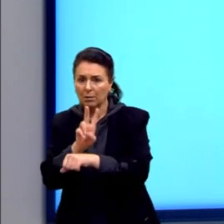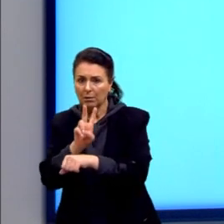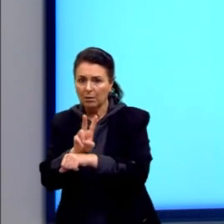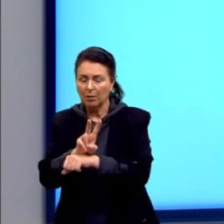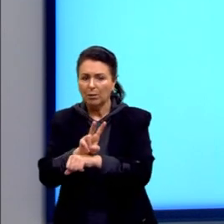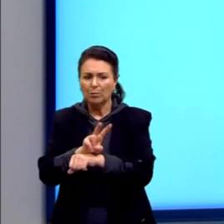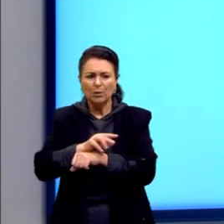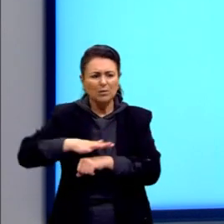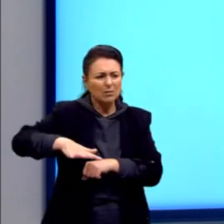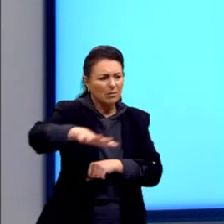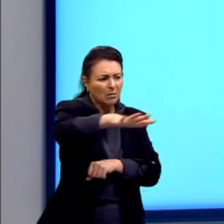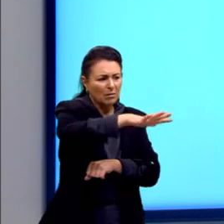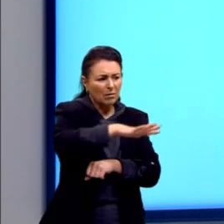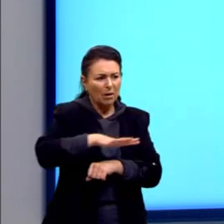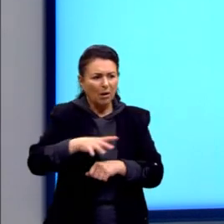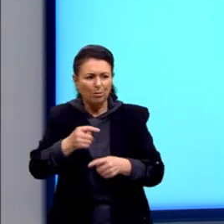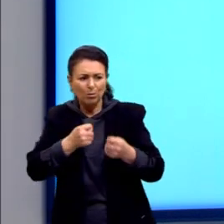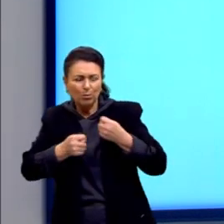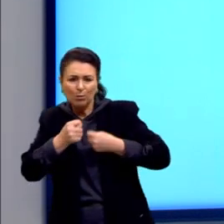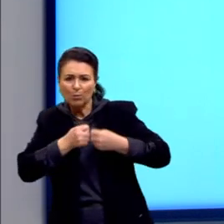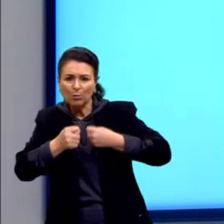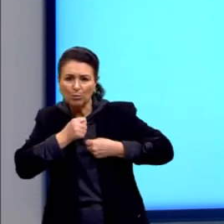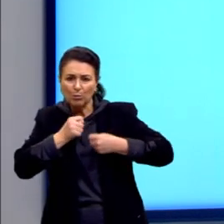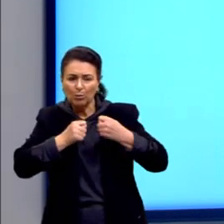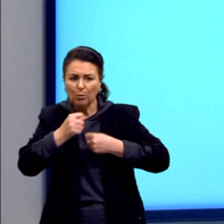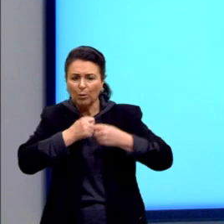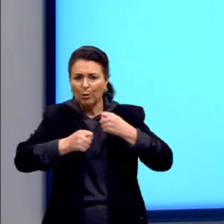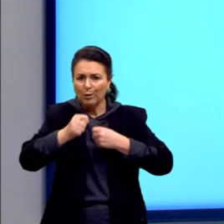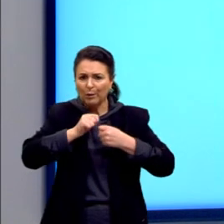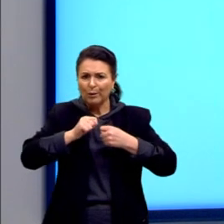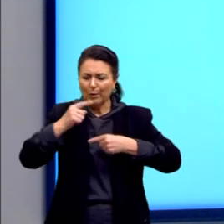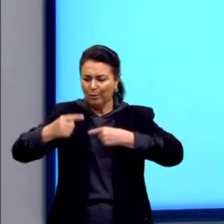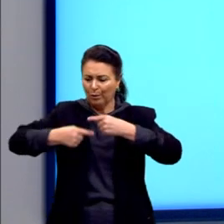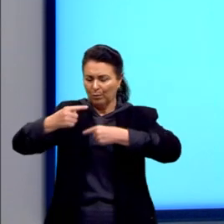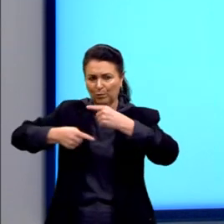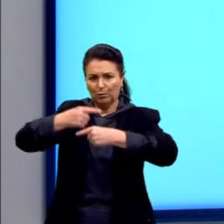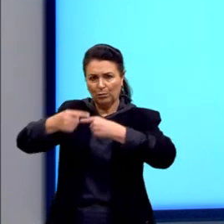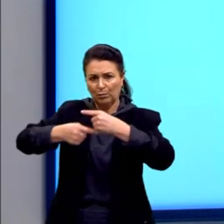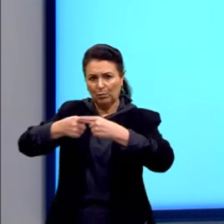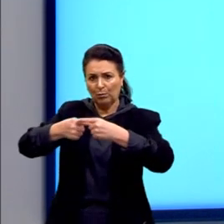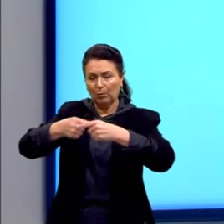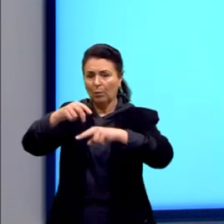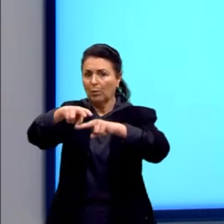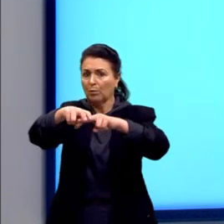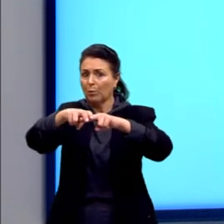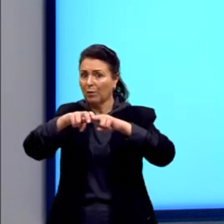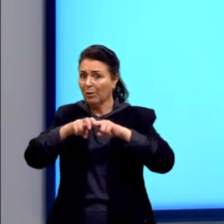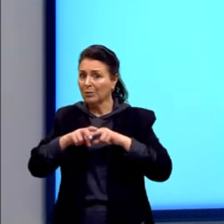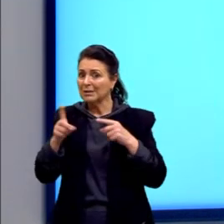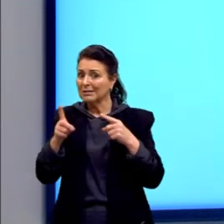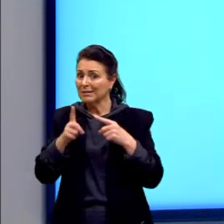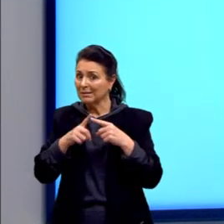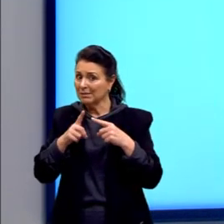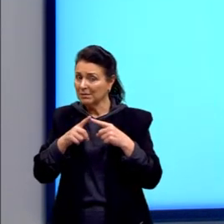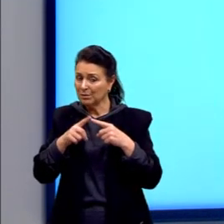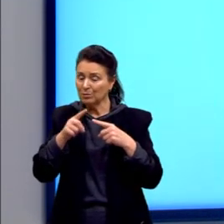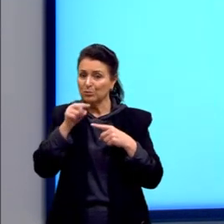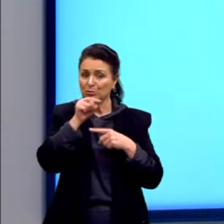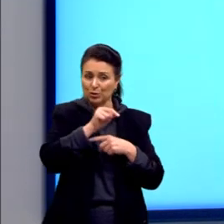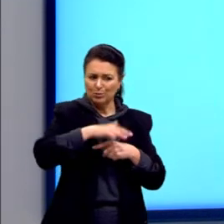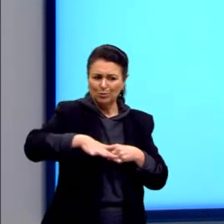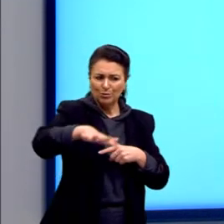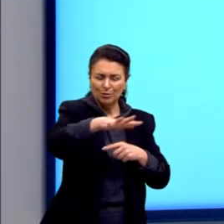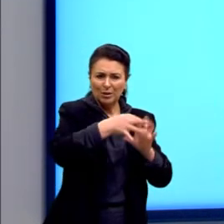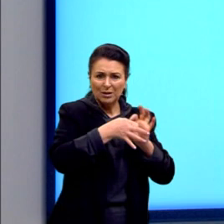no campo sem controle reprodutivo. Tudo solto. Por causa desse tipo de criação, a